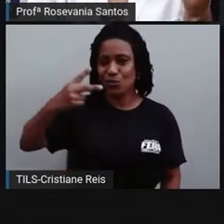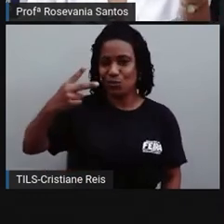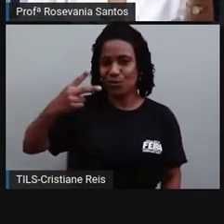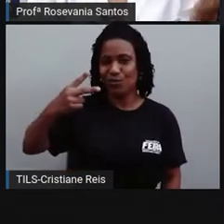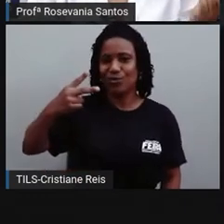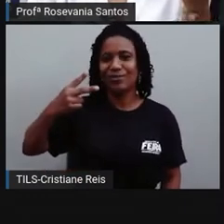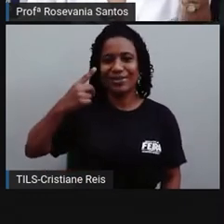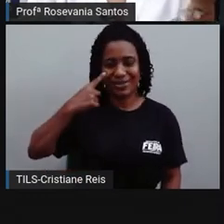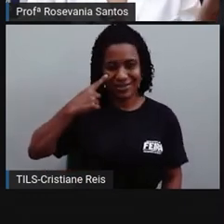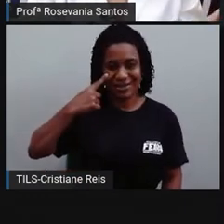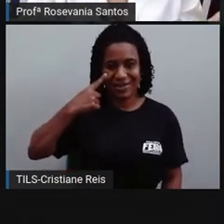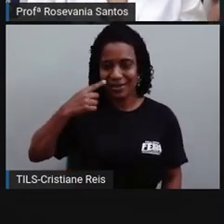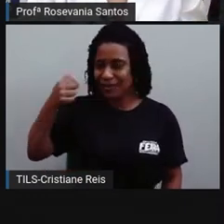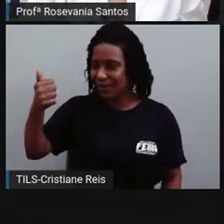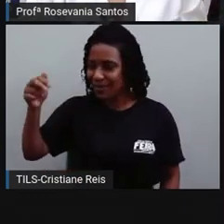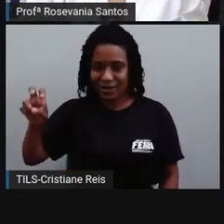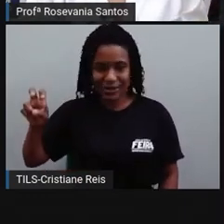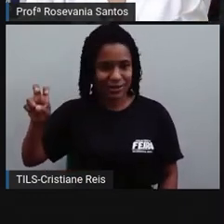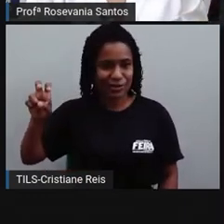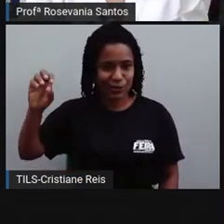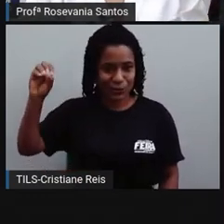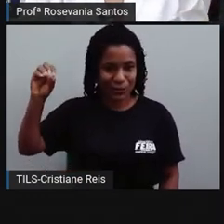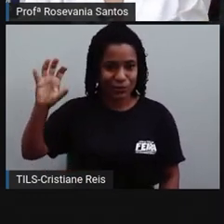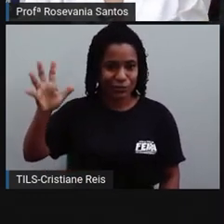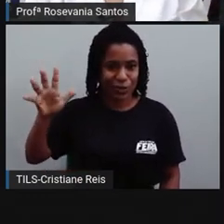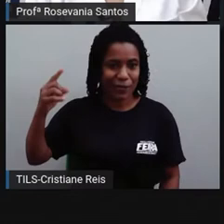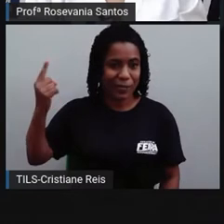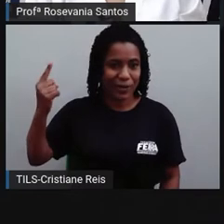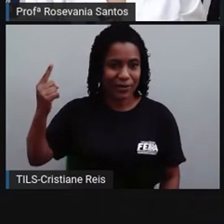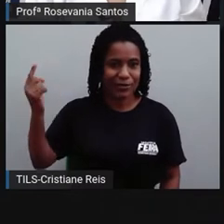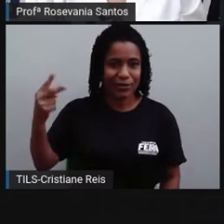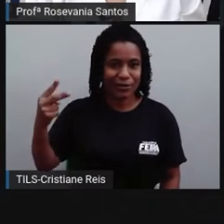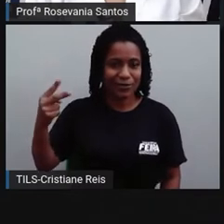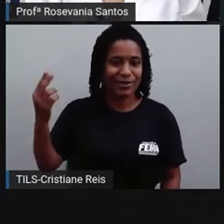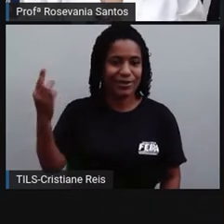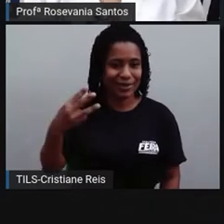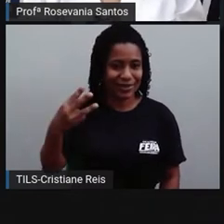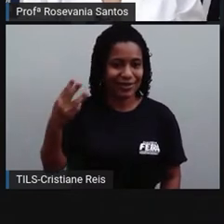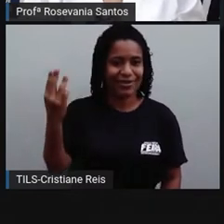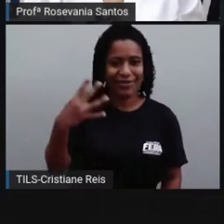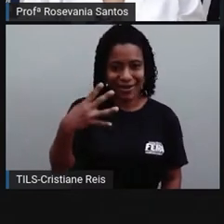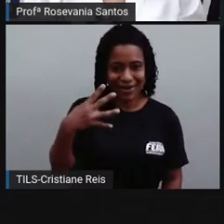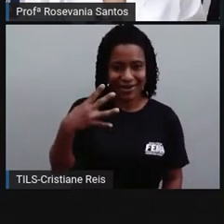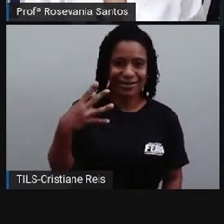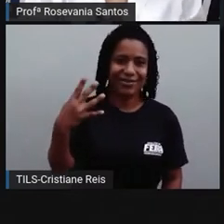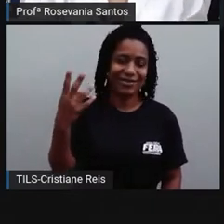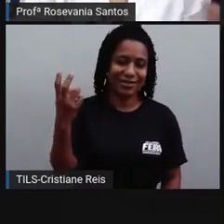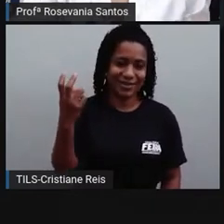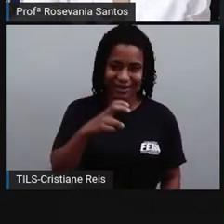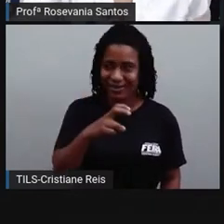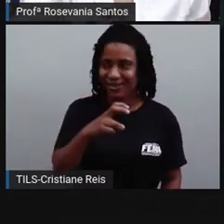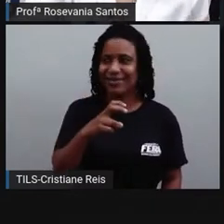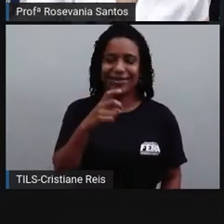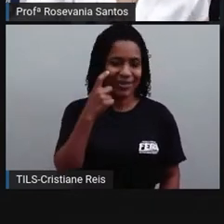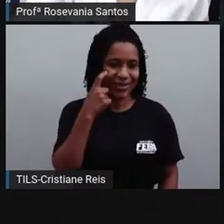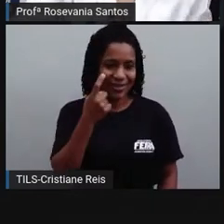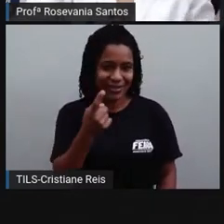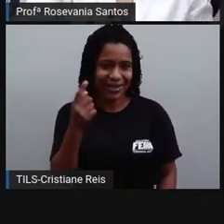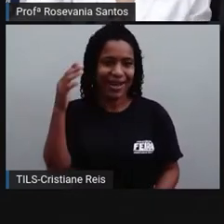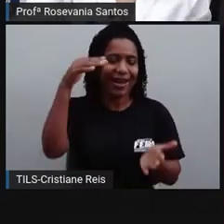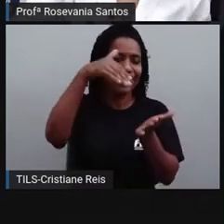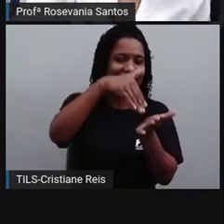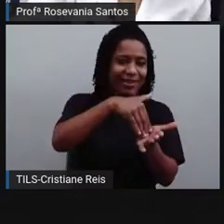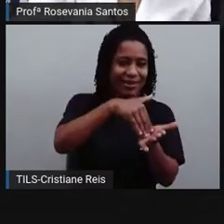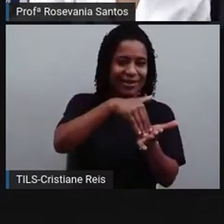Porque 15 mais 15, 30. Aqui o meu terceiro fuso, quarto fuso, quinto fuso. Até eu ter